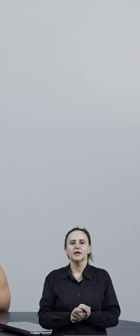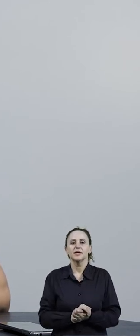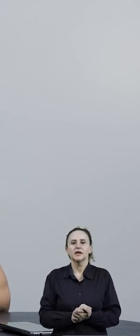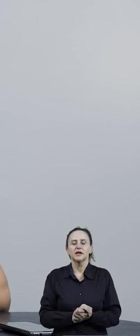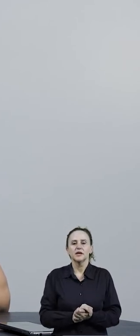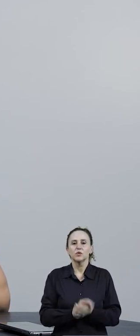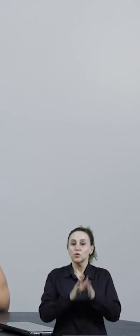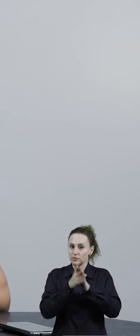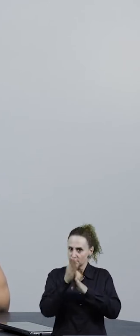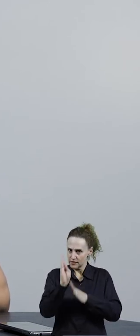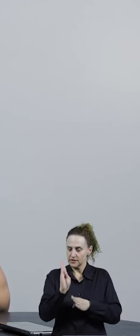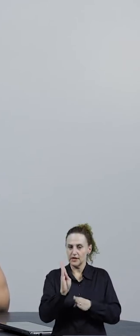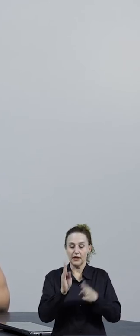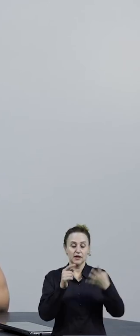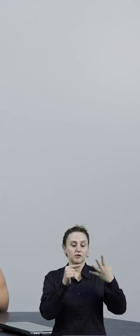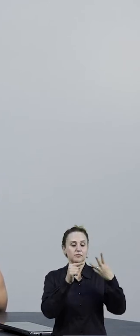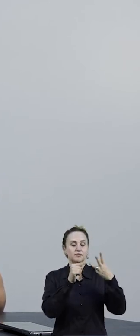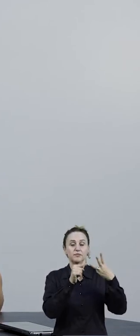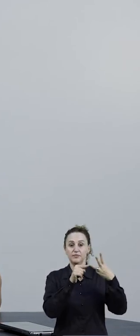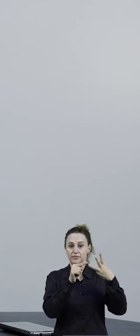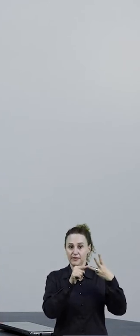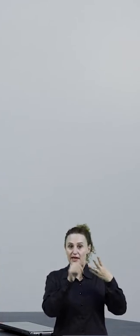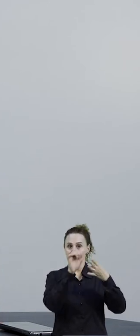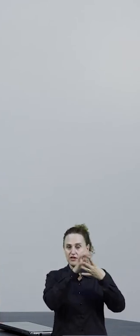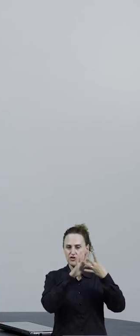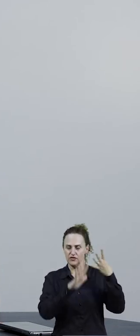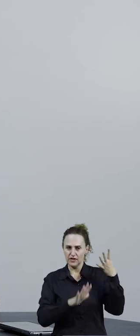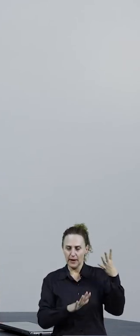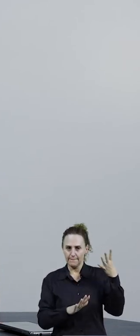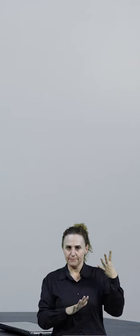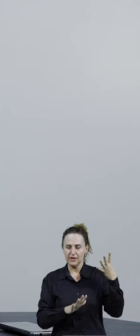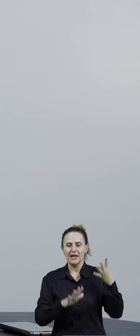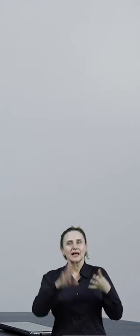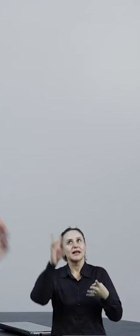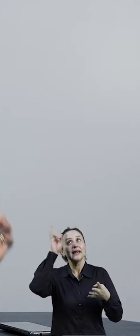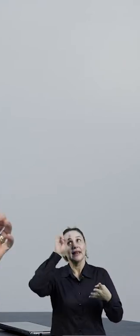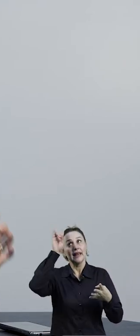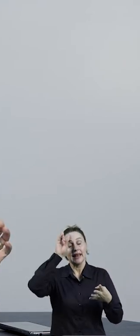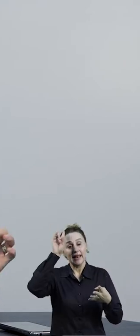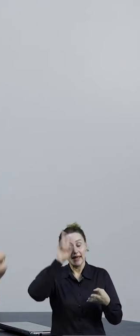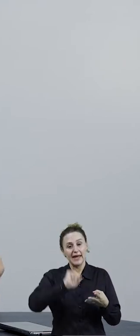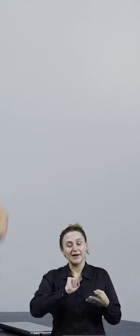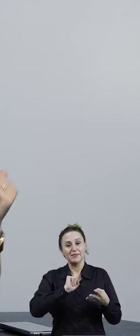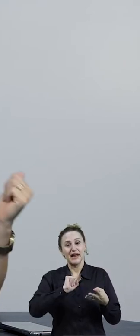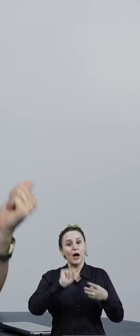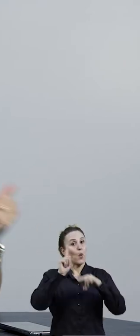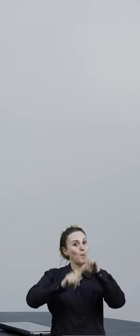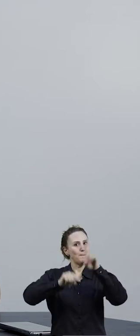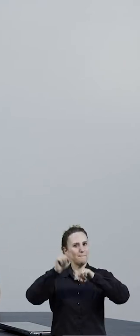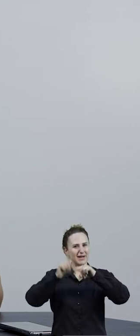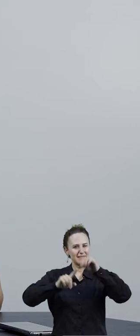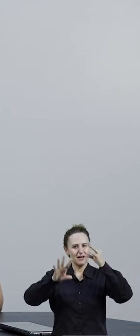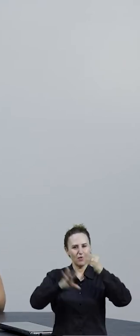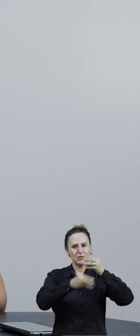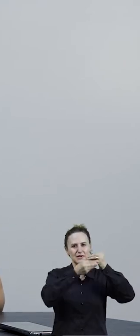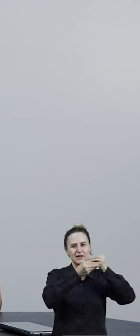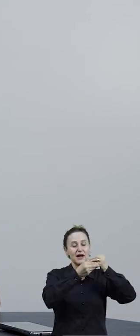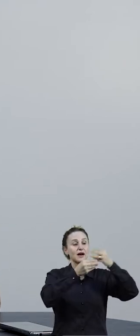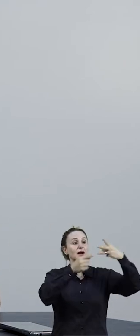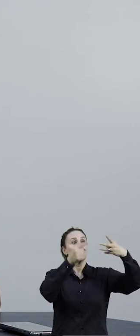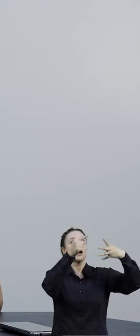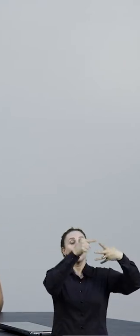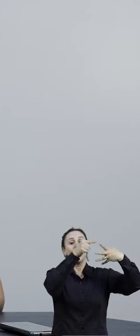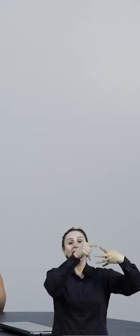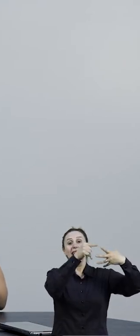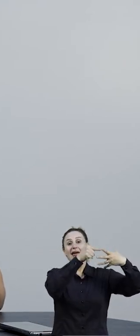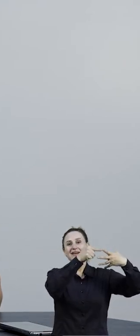comunidade de prática, essa última, não esqueçam da atividade, do material complementar que está lá na autoestudo